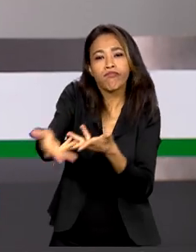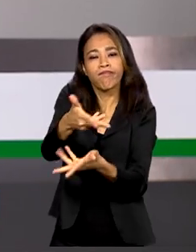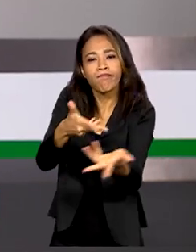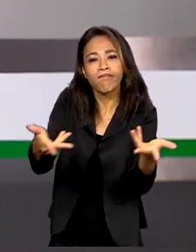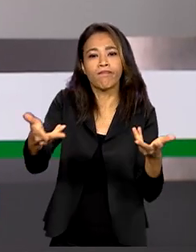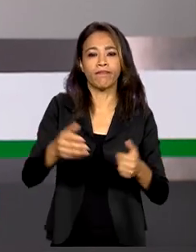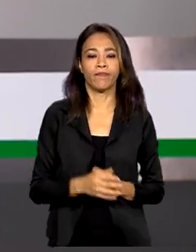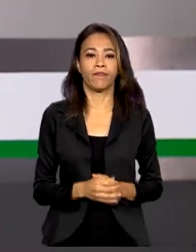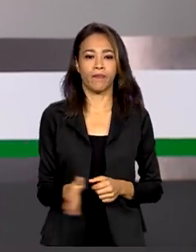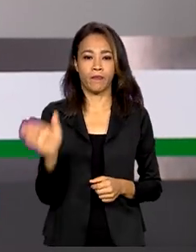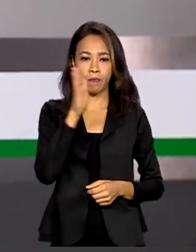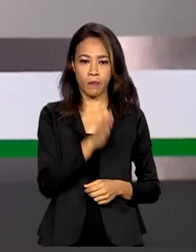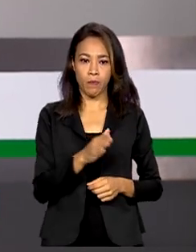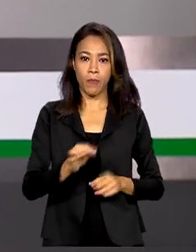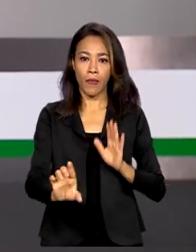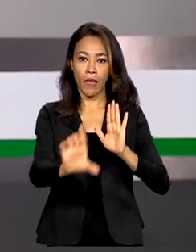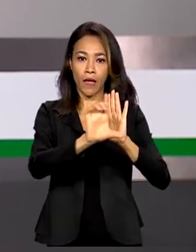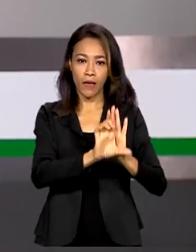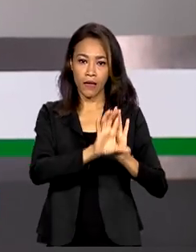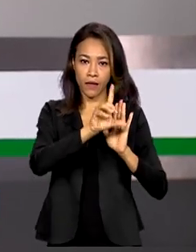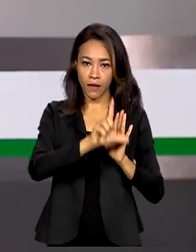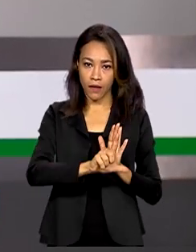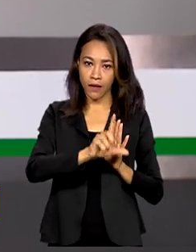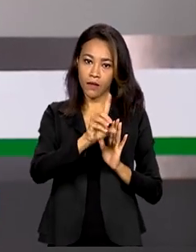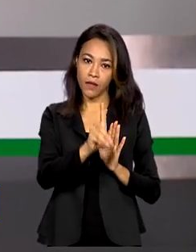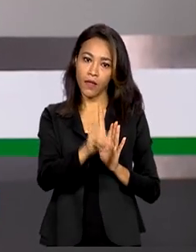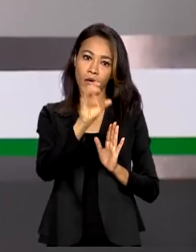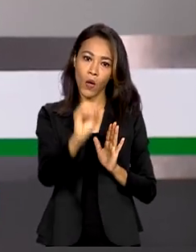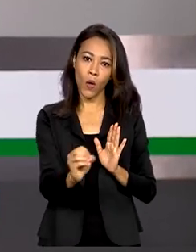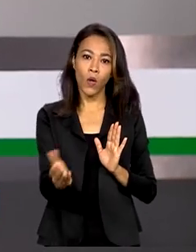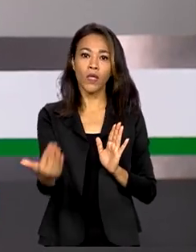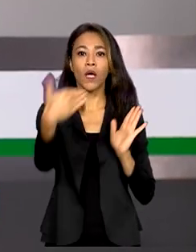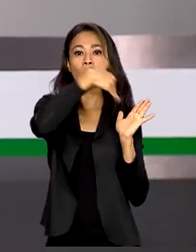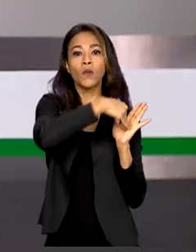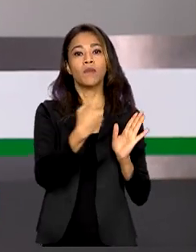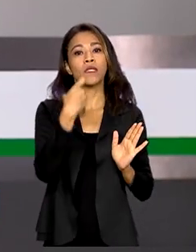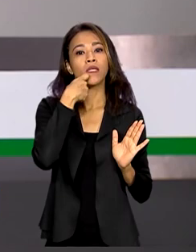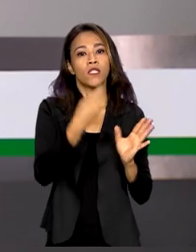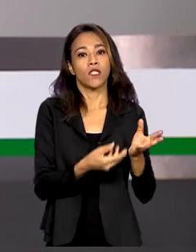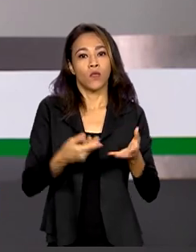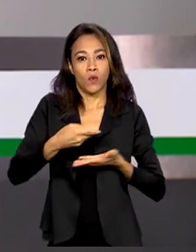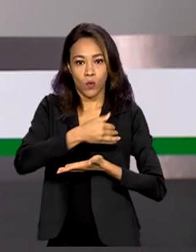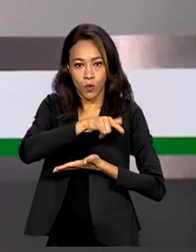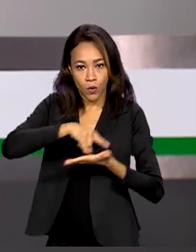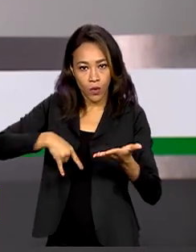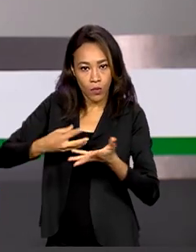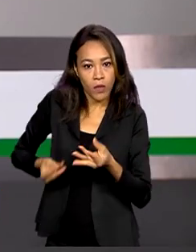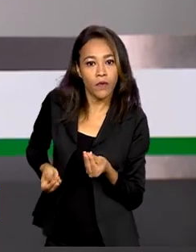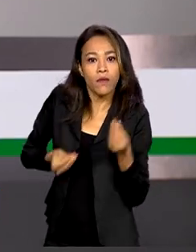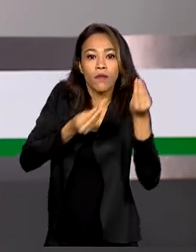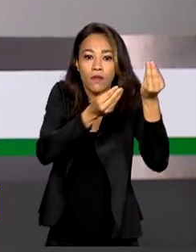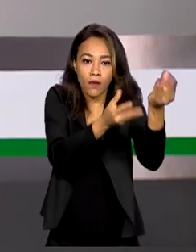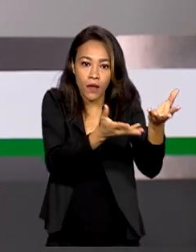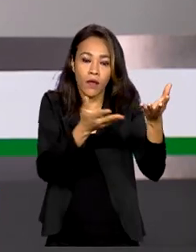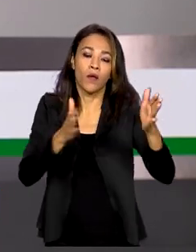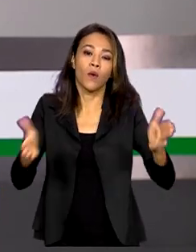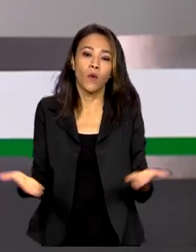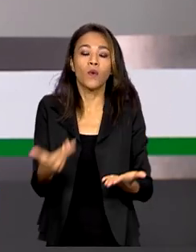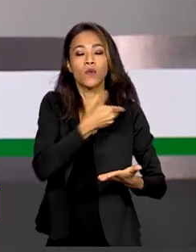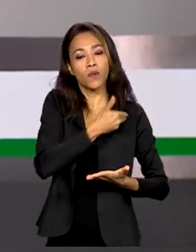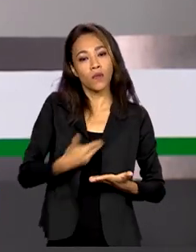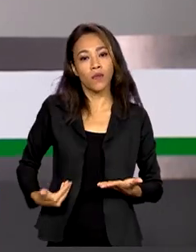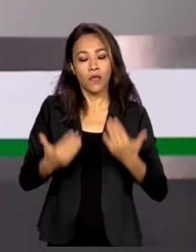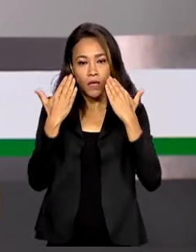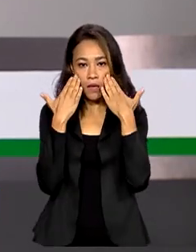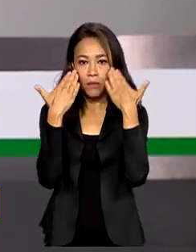A lei de diretrizes orçamentárias foi entregue na última sexta-feira. Hoje o governo federal apresenta e explica os